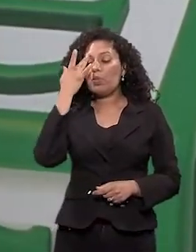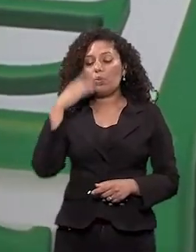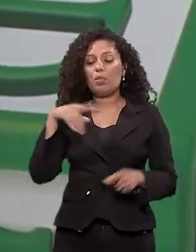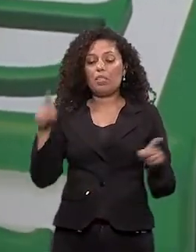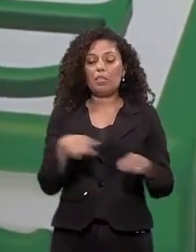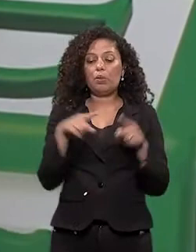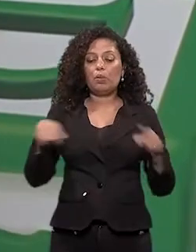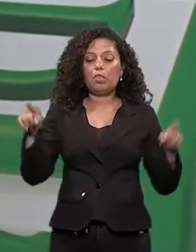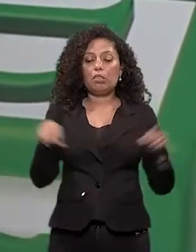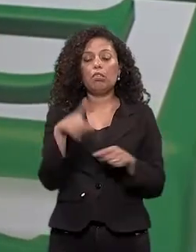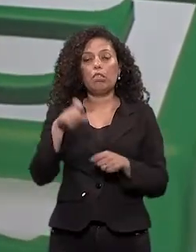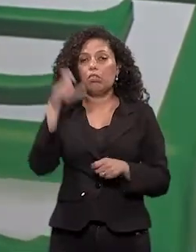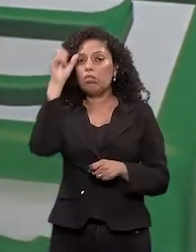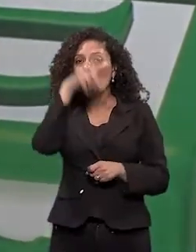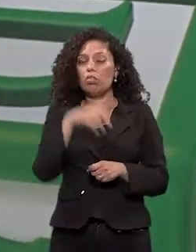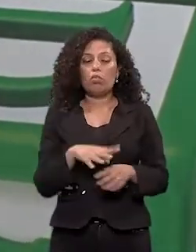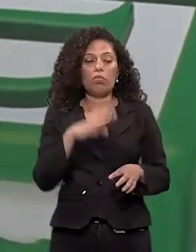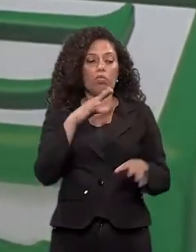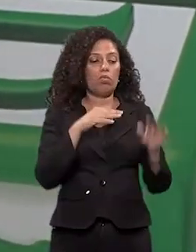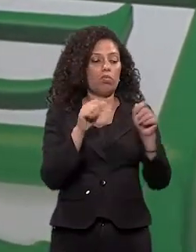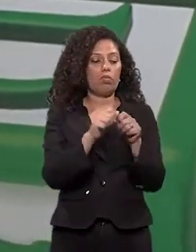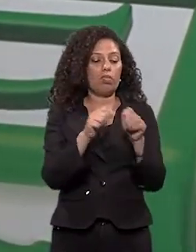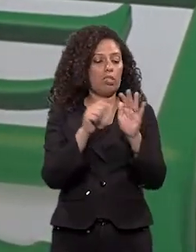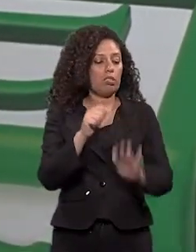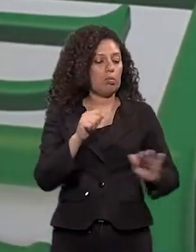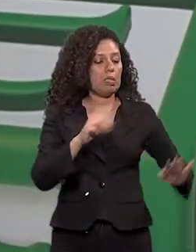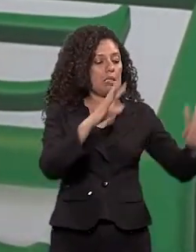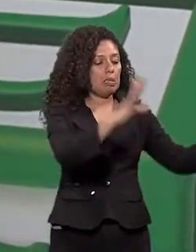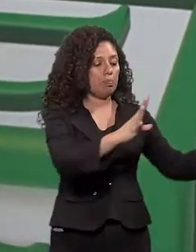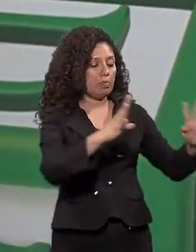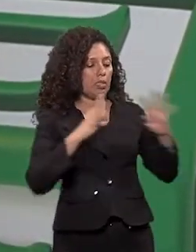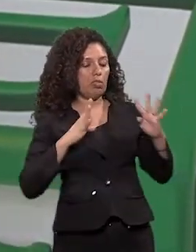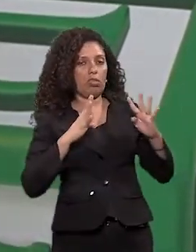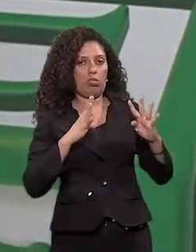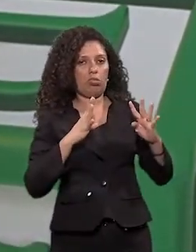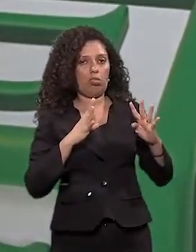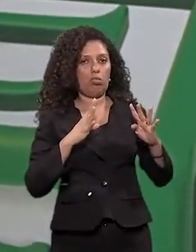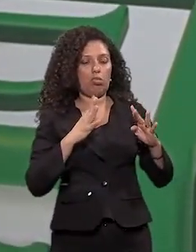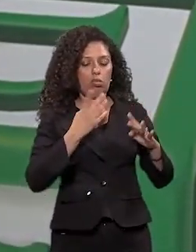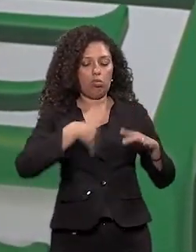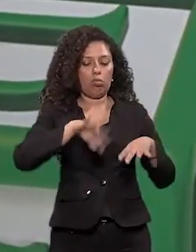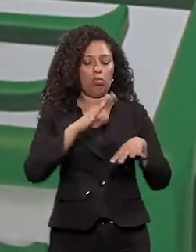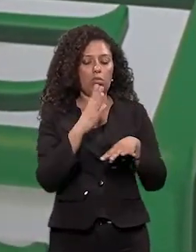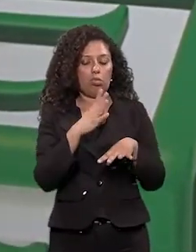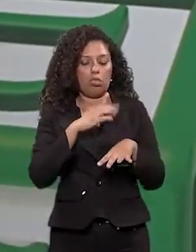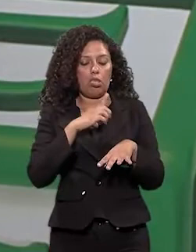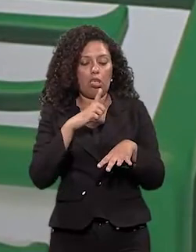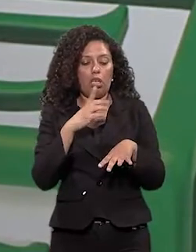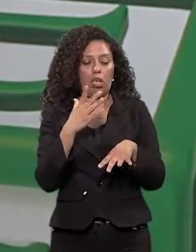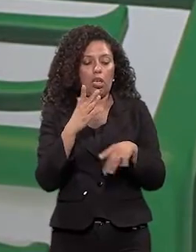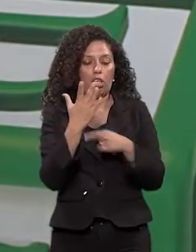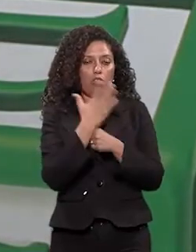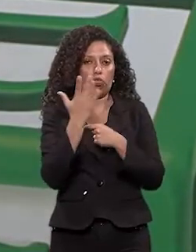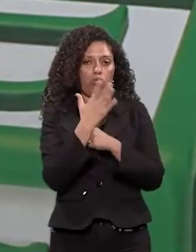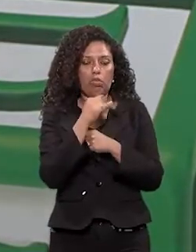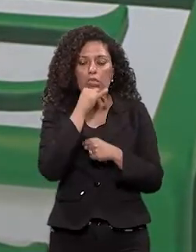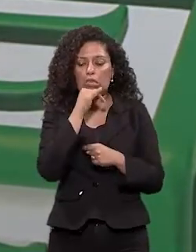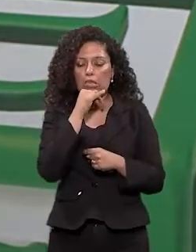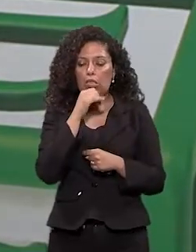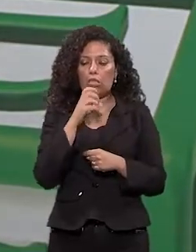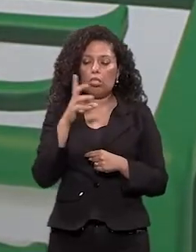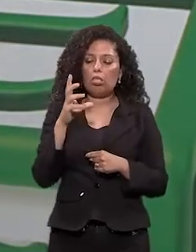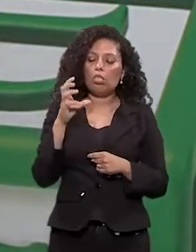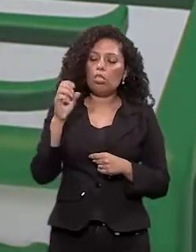Um desafio de conseguir realizar Isso acho interessante, né? Isso motiva muito, né? Tocar, por exemplo, no contratempo